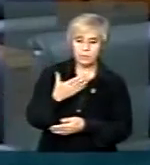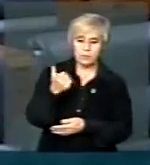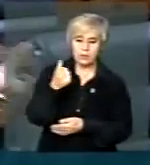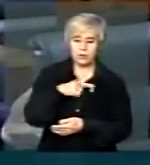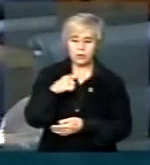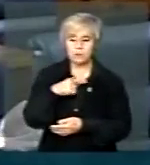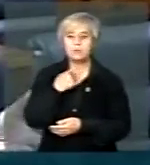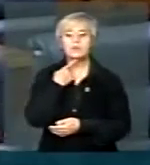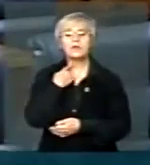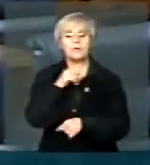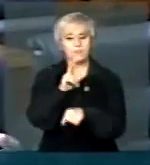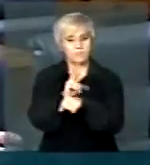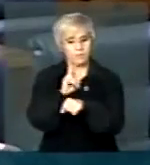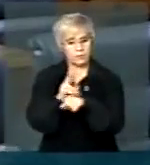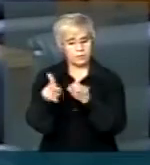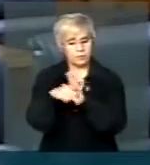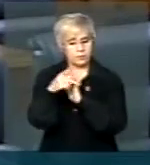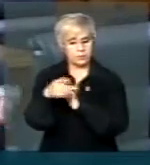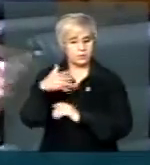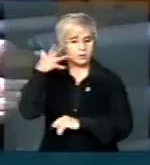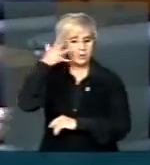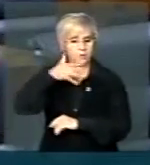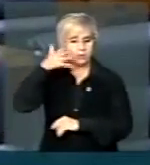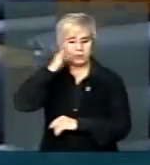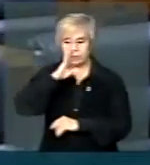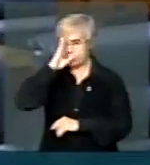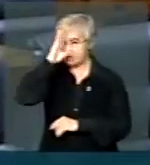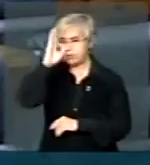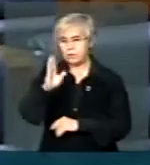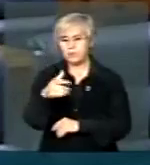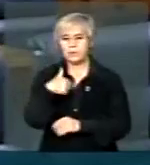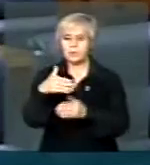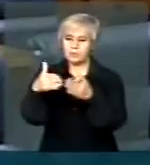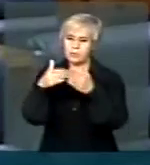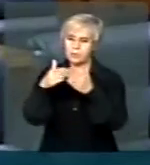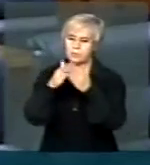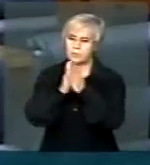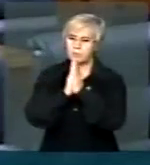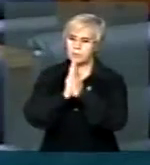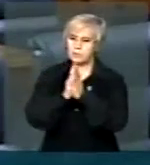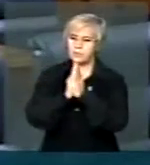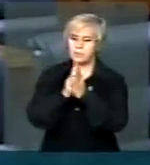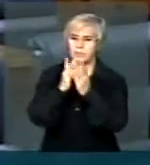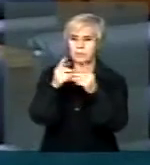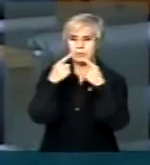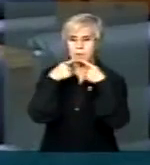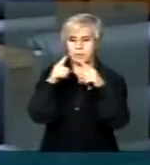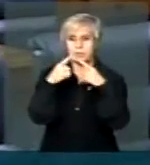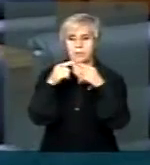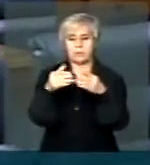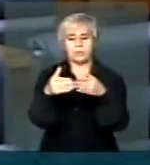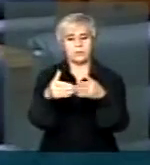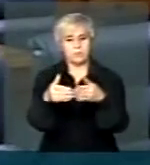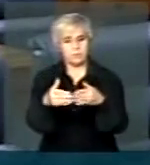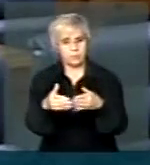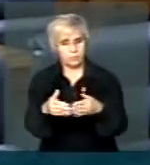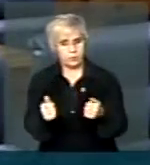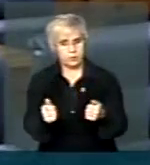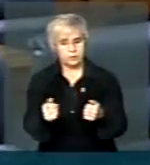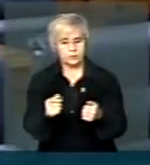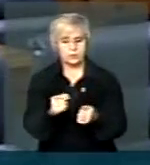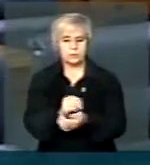tem o desejo de preservar essa prerrogativa, eu faço, a V. Exª, essa reclamação pedindo que